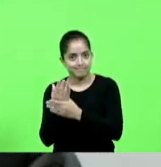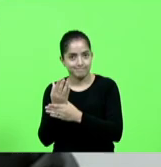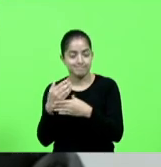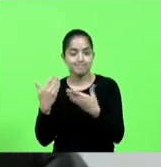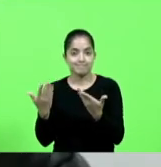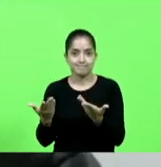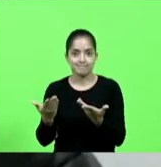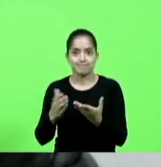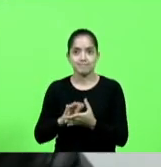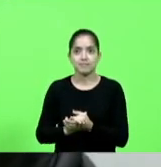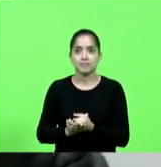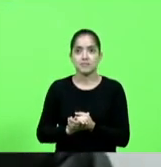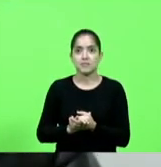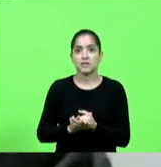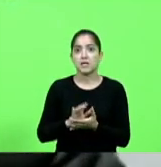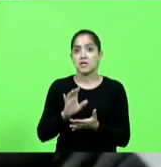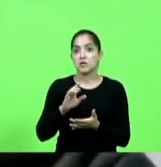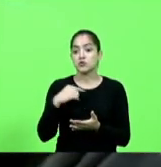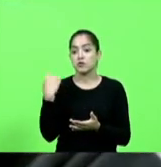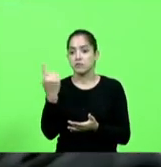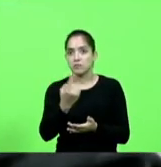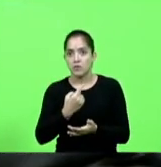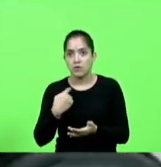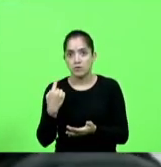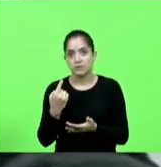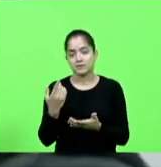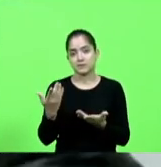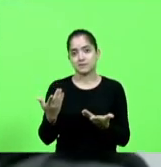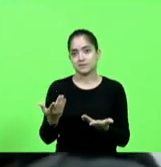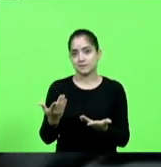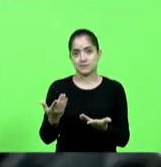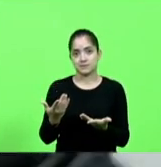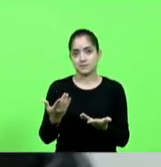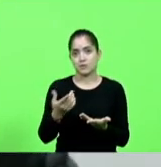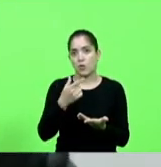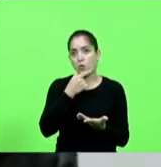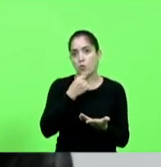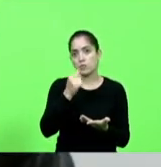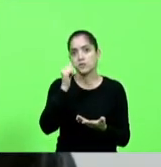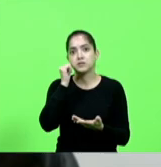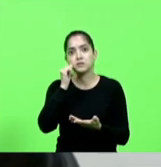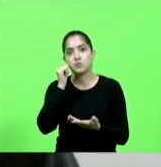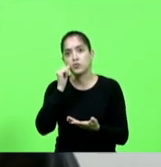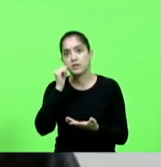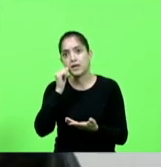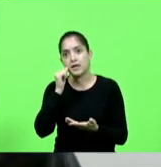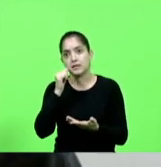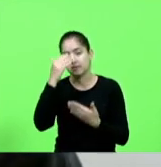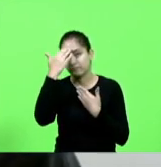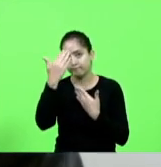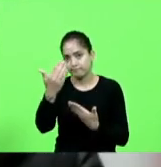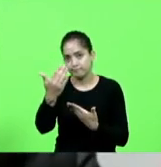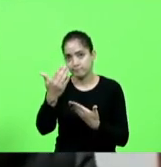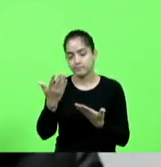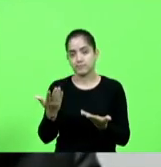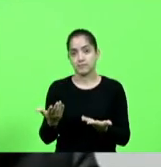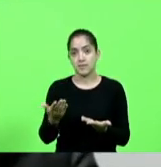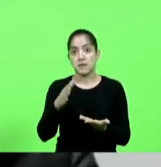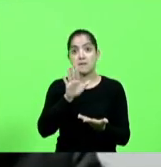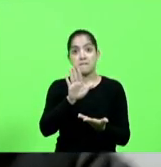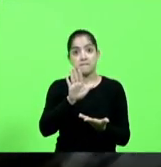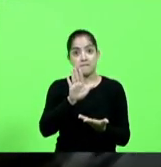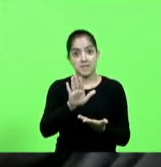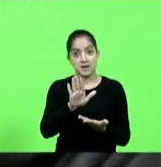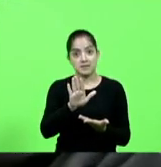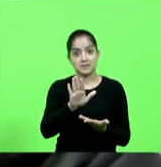aí não somos só nós cidadãos e cidadãs que vamos agradecer mas é também